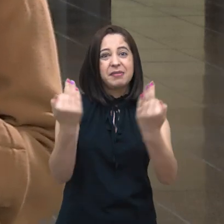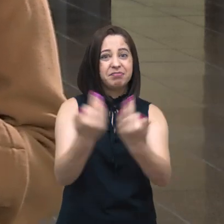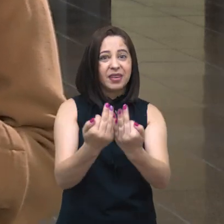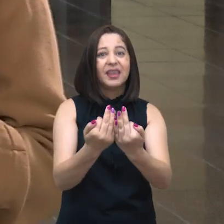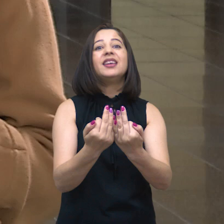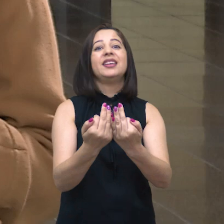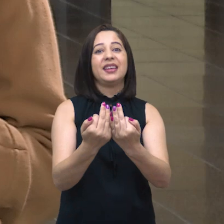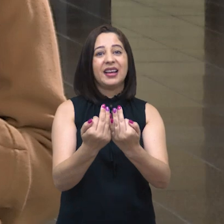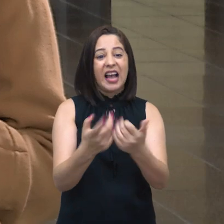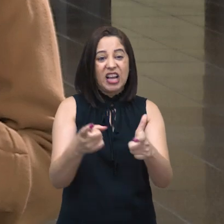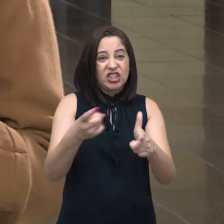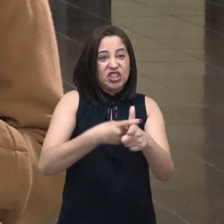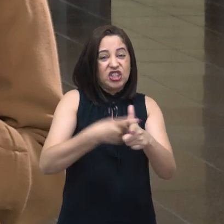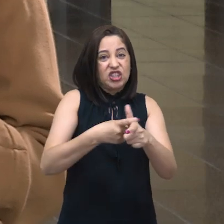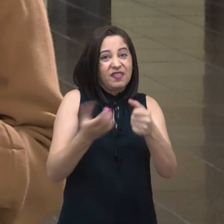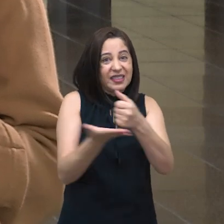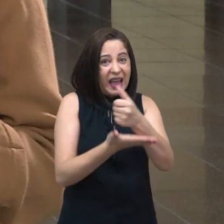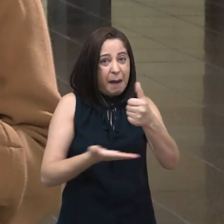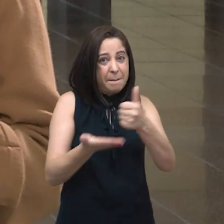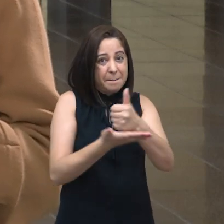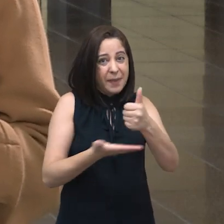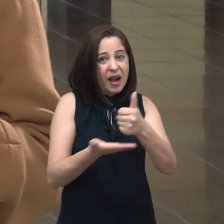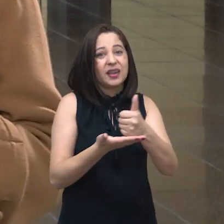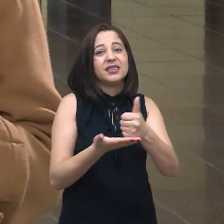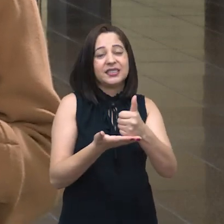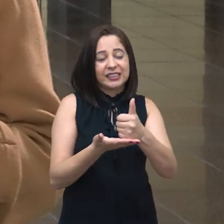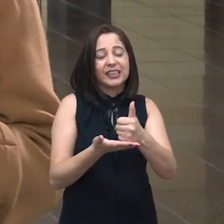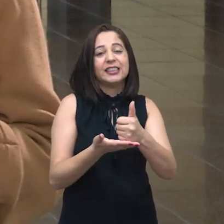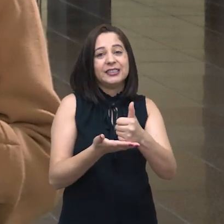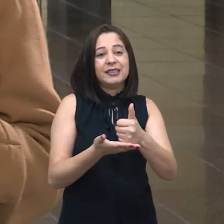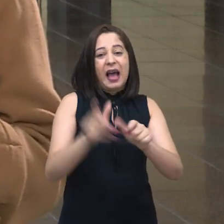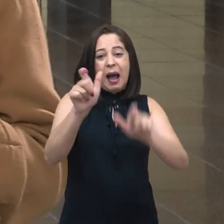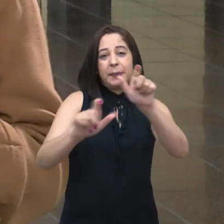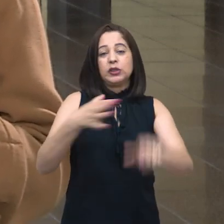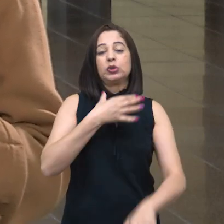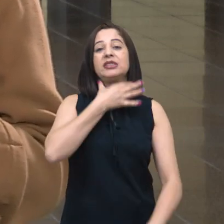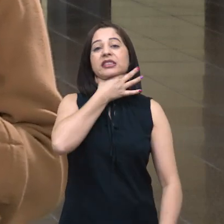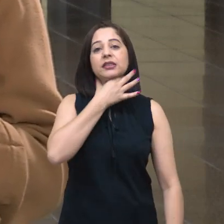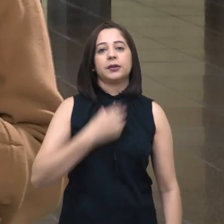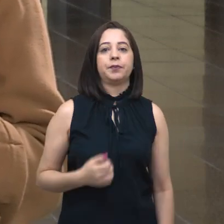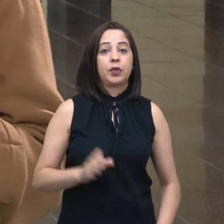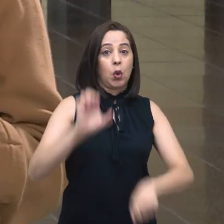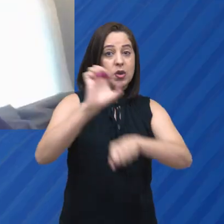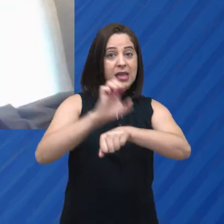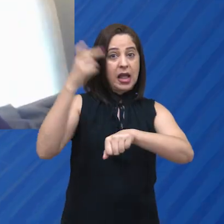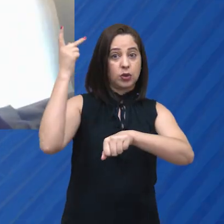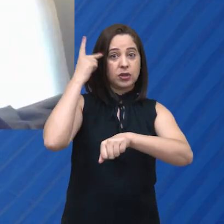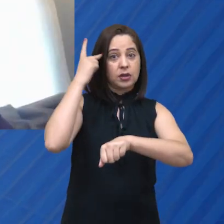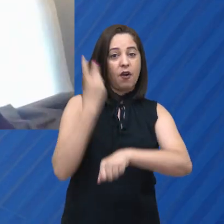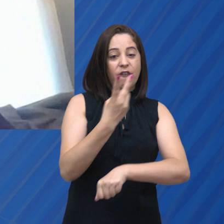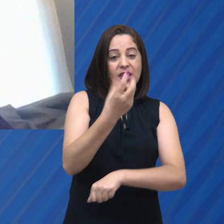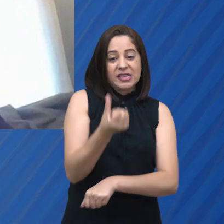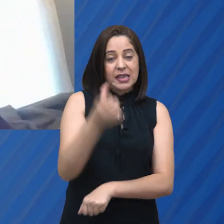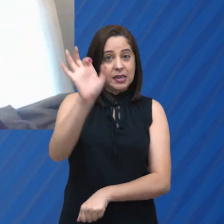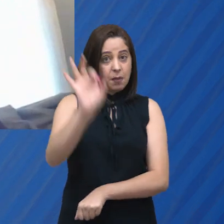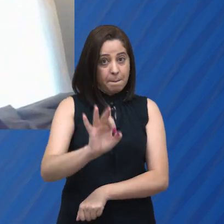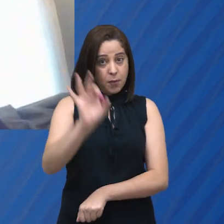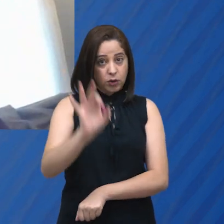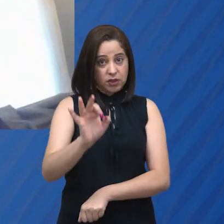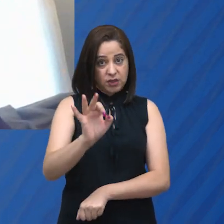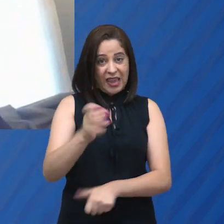pessoas. As contas básicas já representam a segunda maior causa de inadimplência no Brasil. No estado de São Paulo,